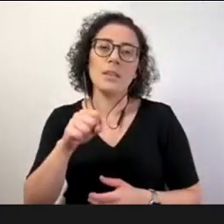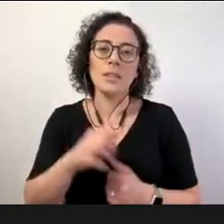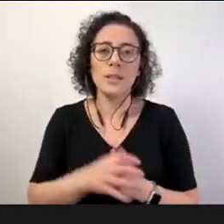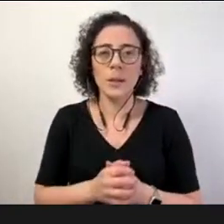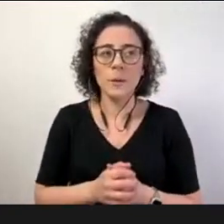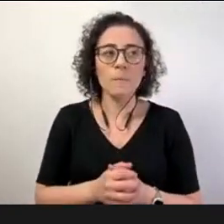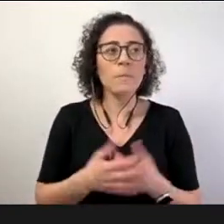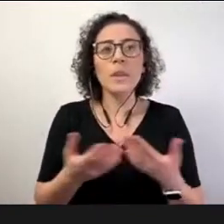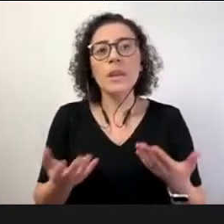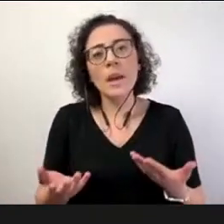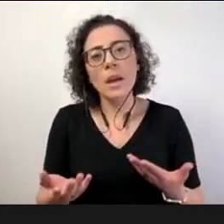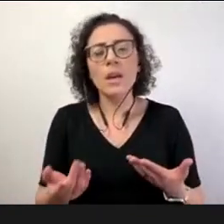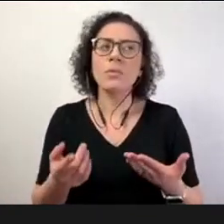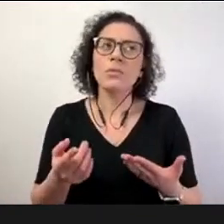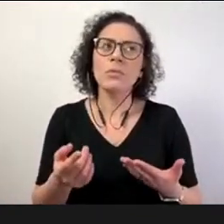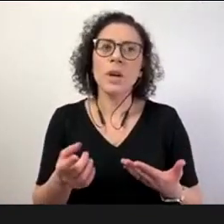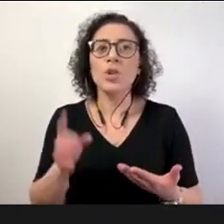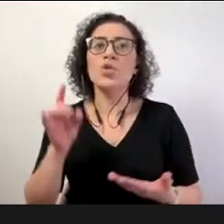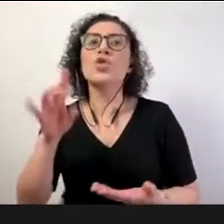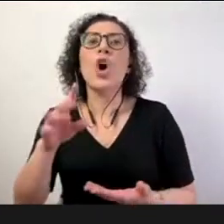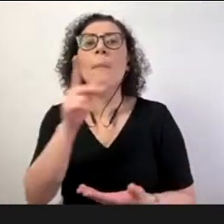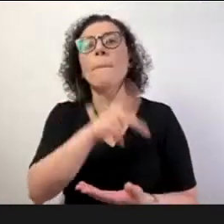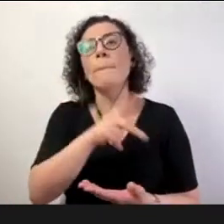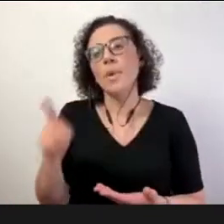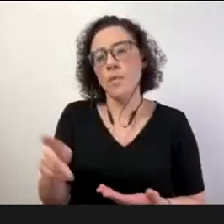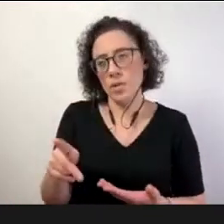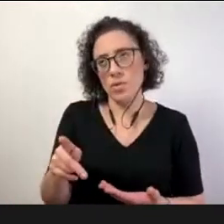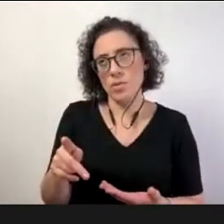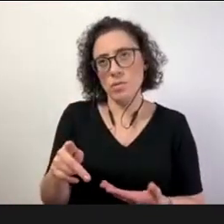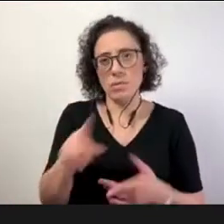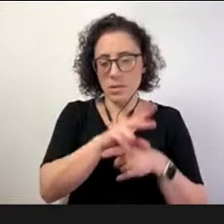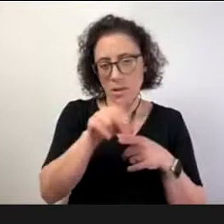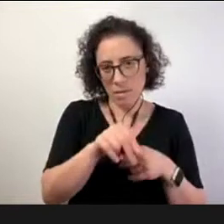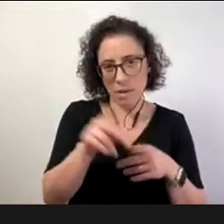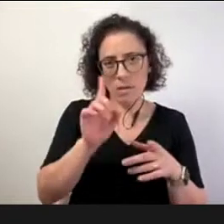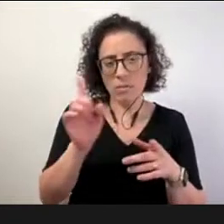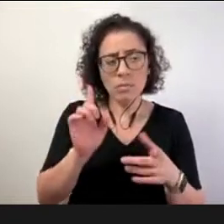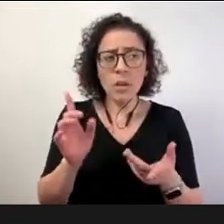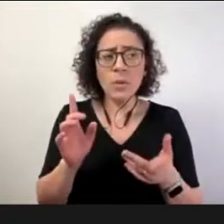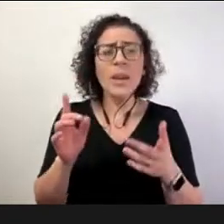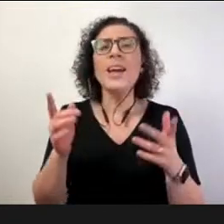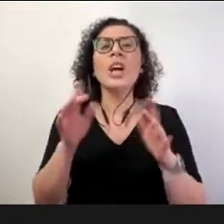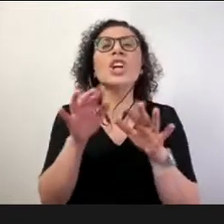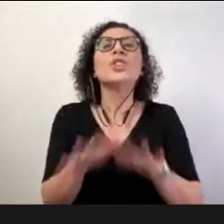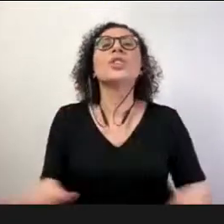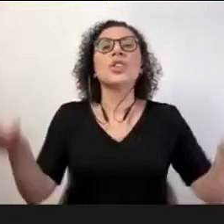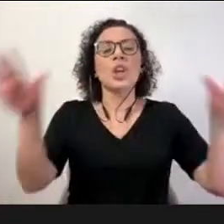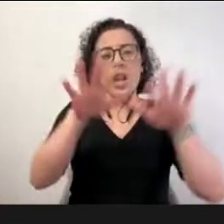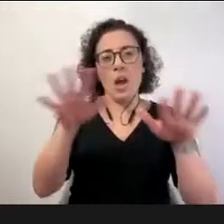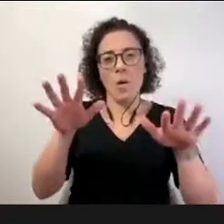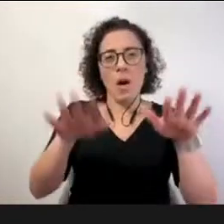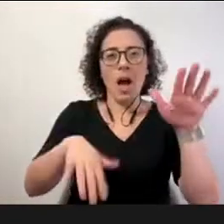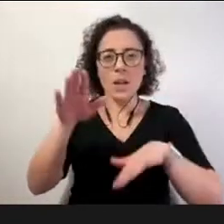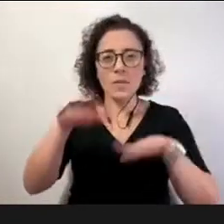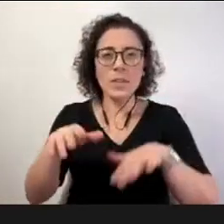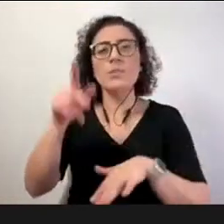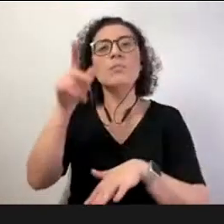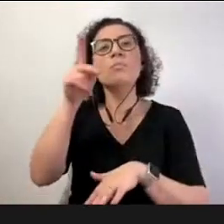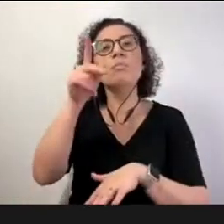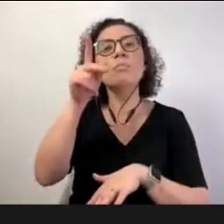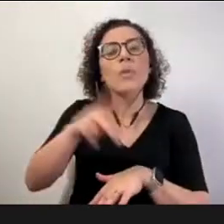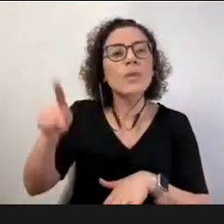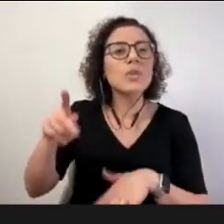professores no SENAC são professores de formação eles muitas vezes são profissionais que viram professores então tem